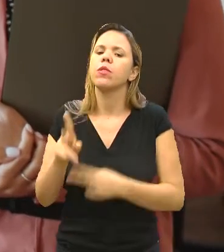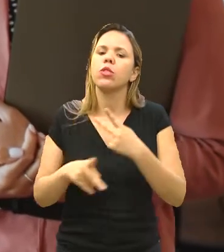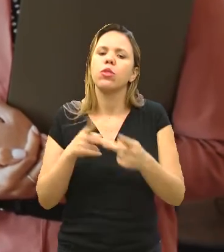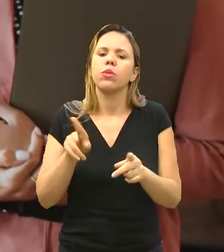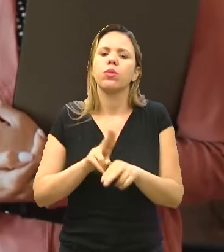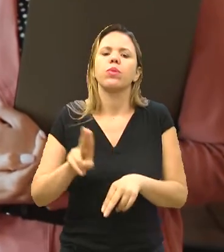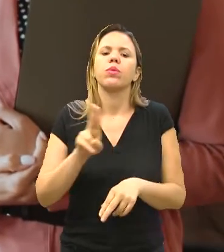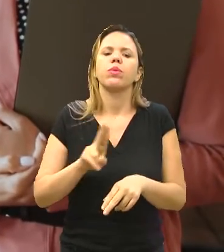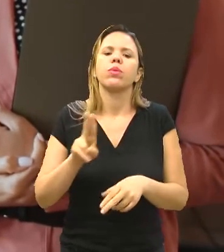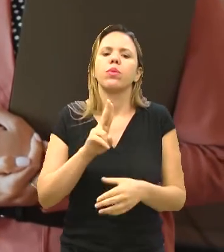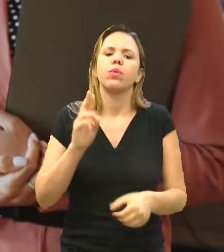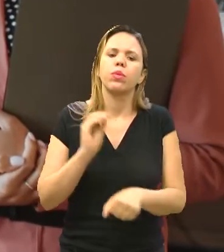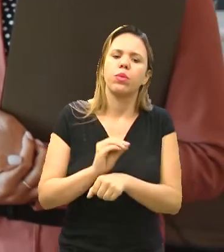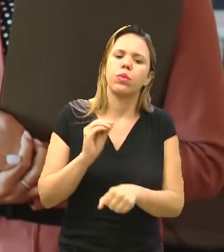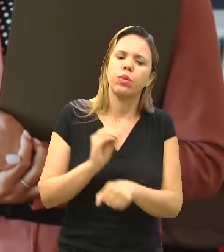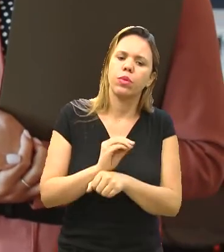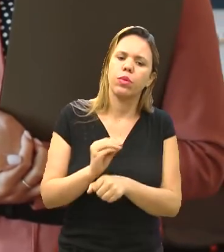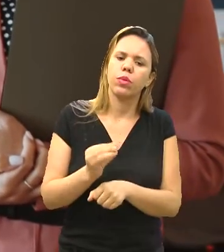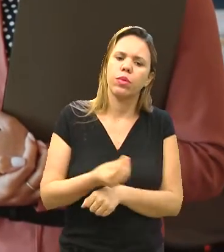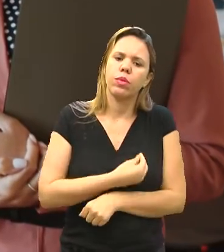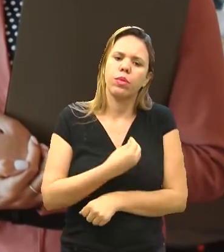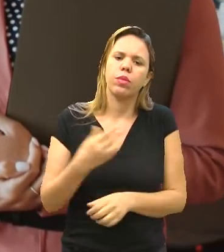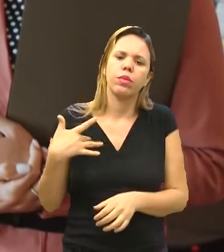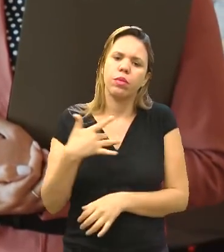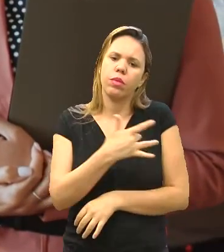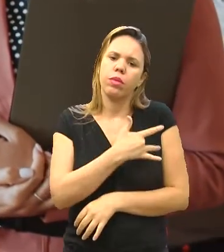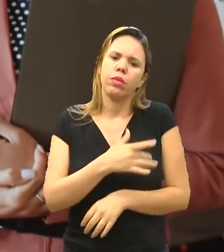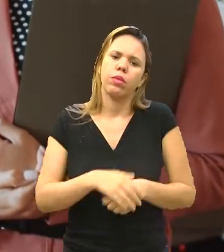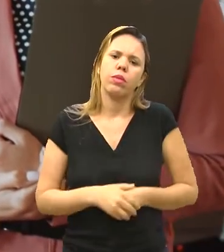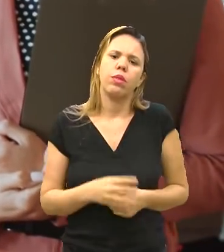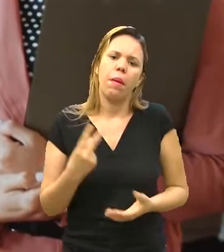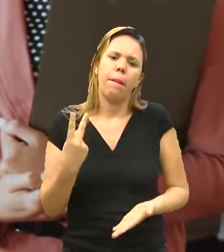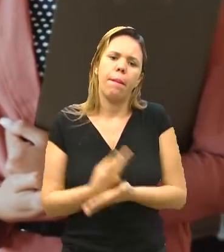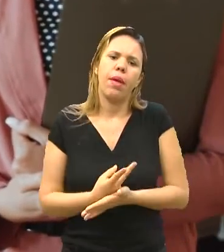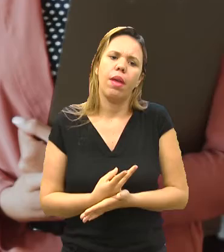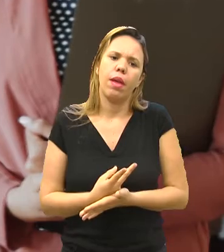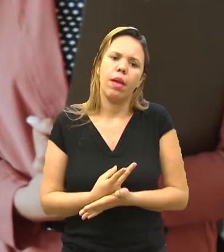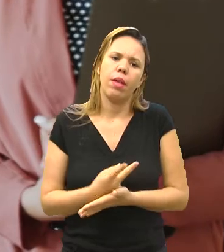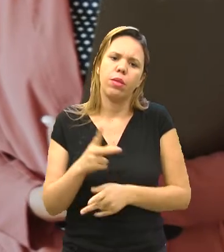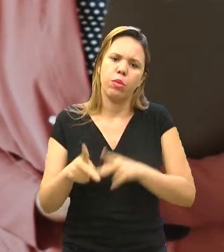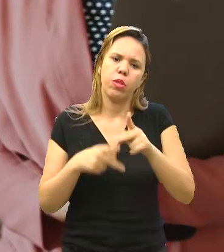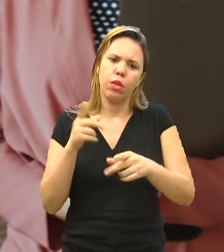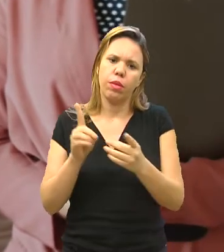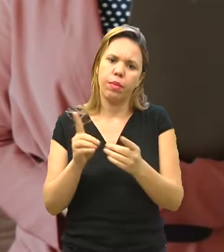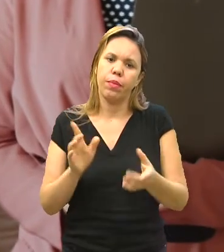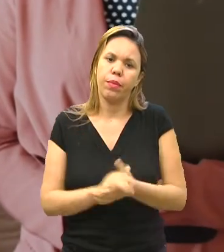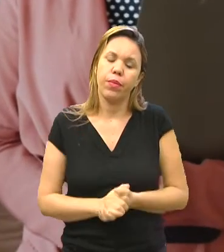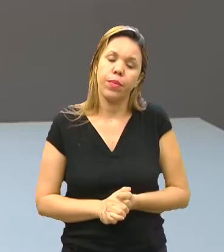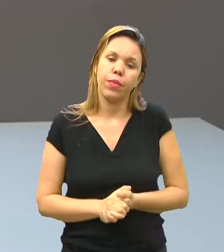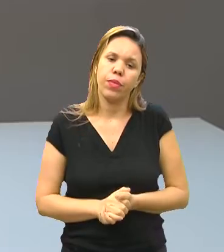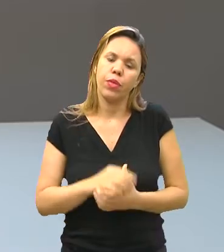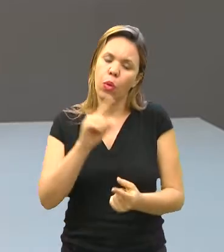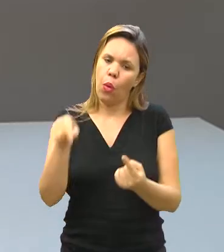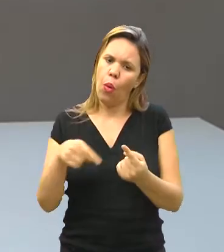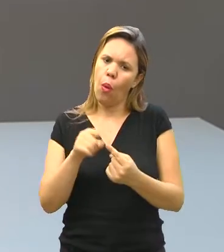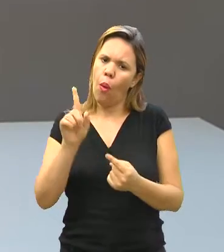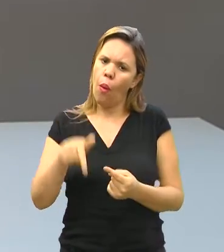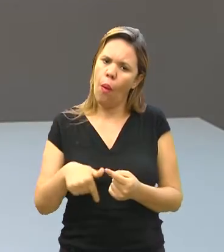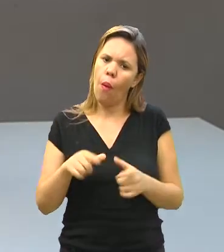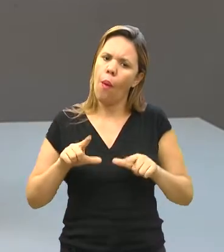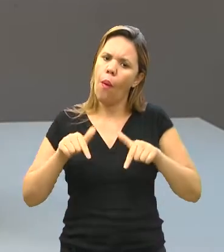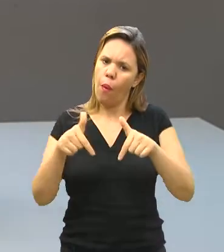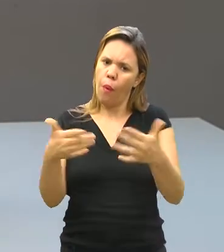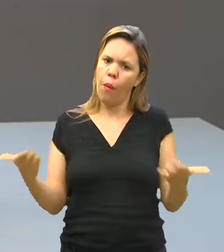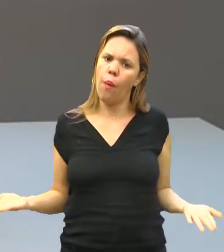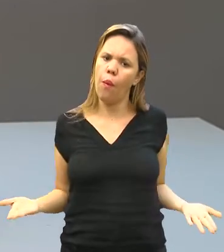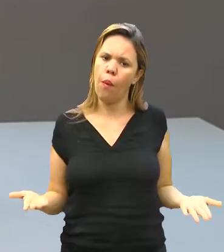gratuitas, a fim de eles preservarem, resguardarem a sua saúde e, ao mesmo tempo, a daqueles que eles estão atendendo. O objetivo